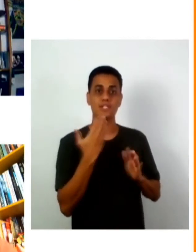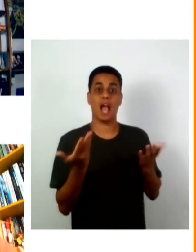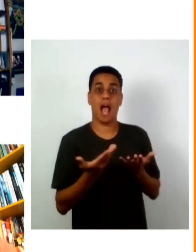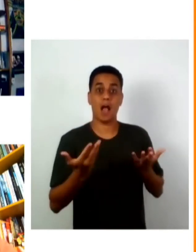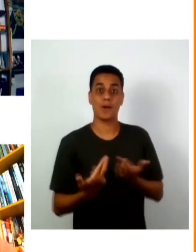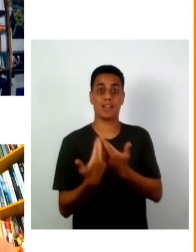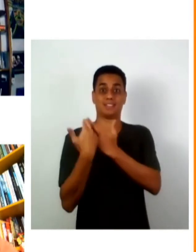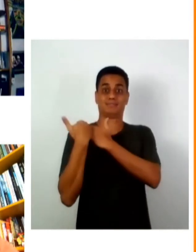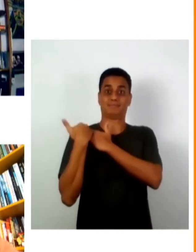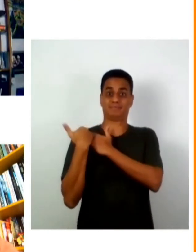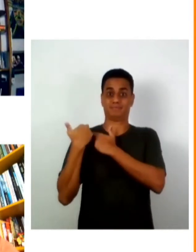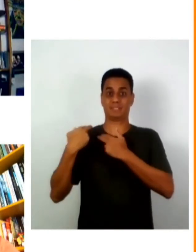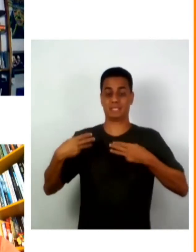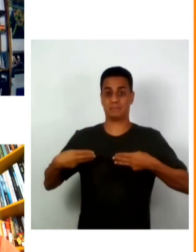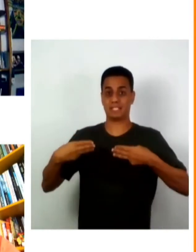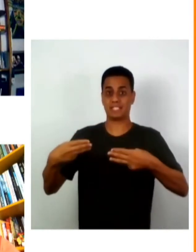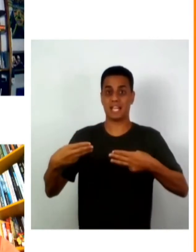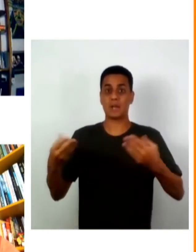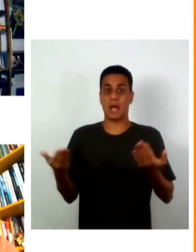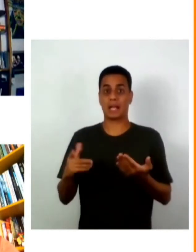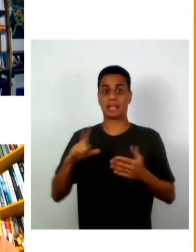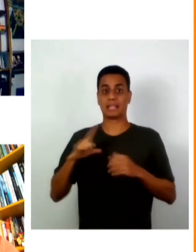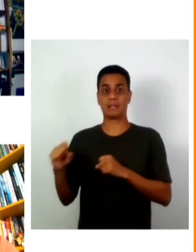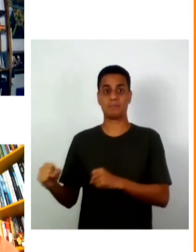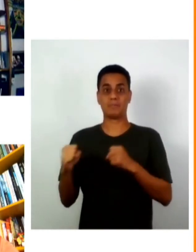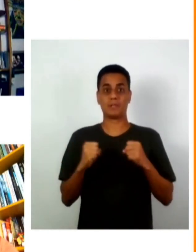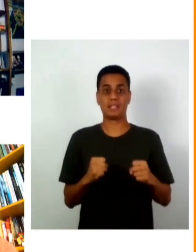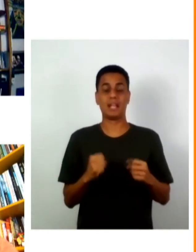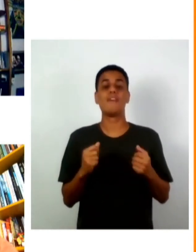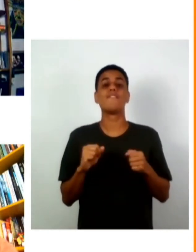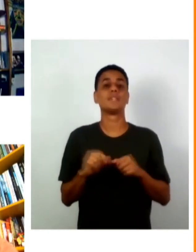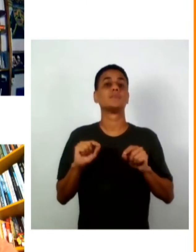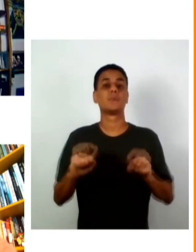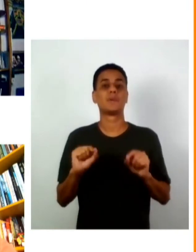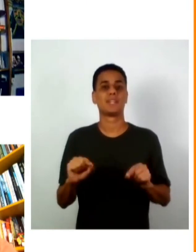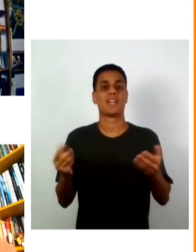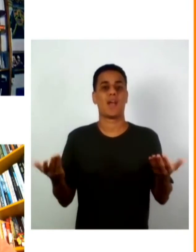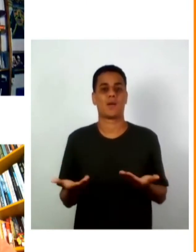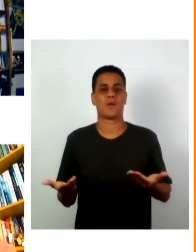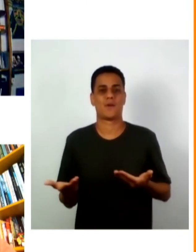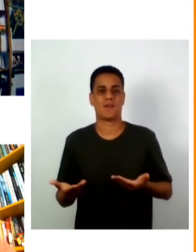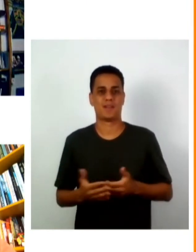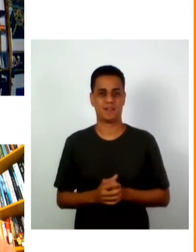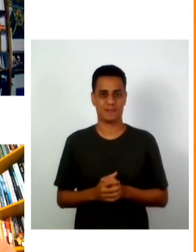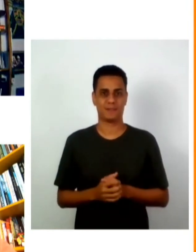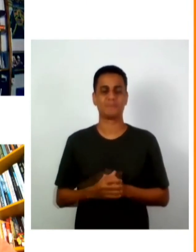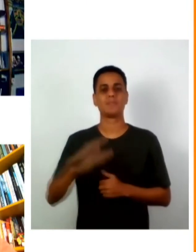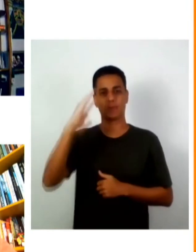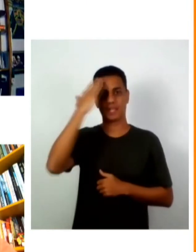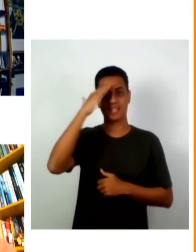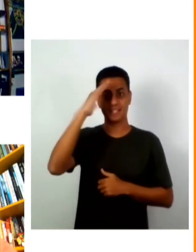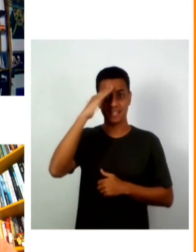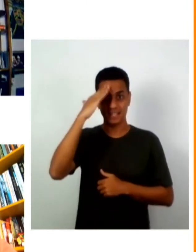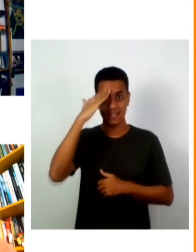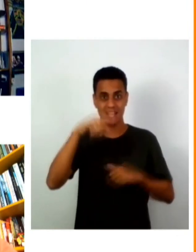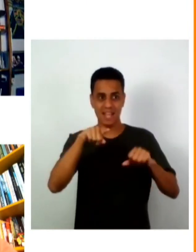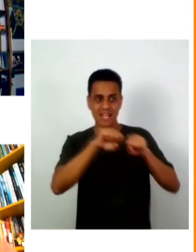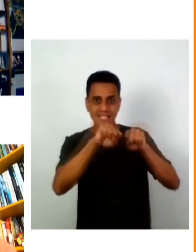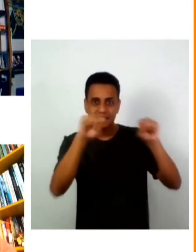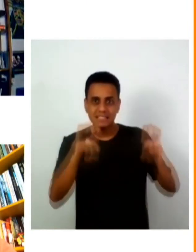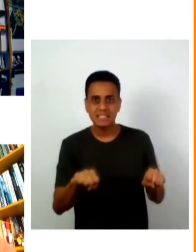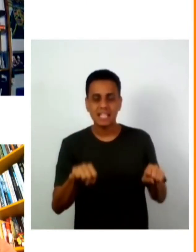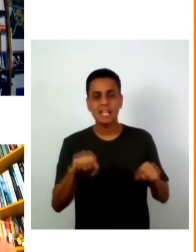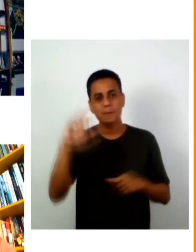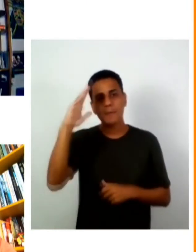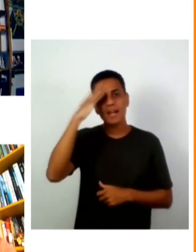dizer bom agora eu estou num ministério e agora eu tenho poder e o que eu faço agora então é entender os sistemas